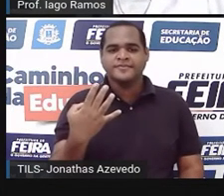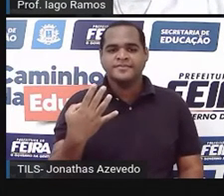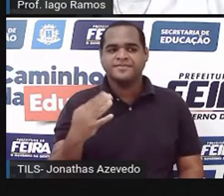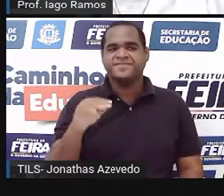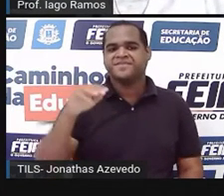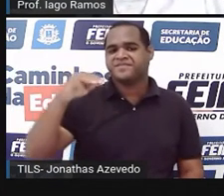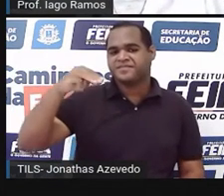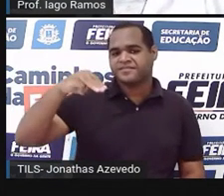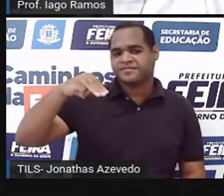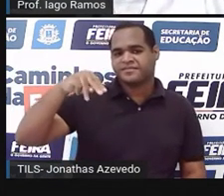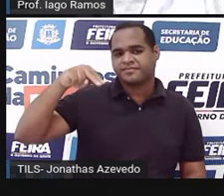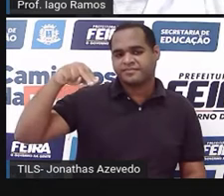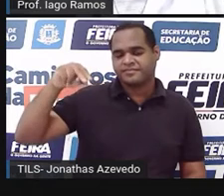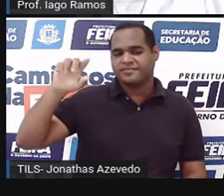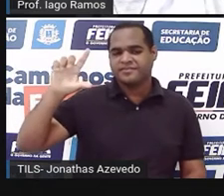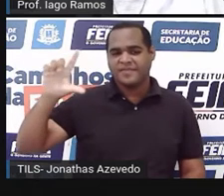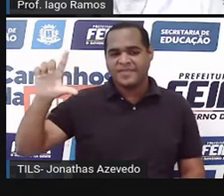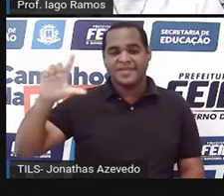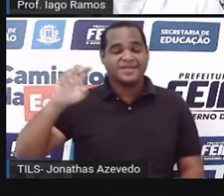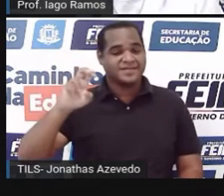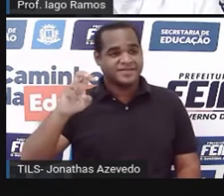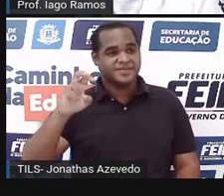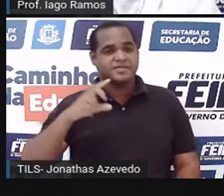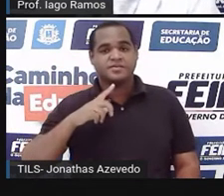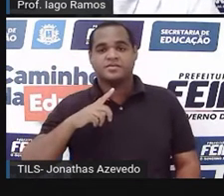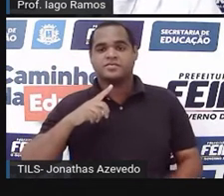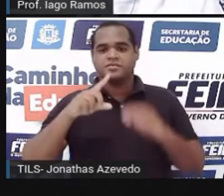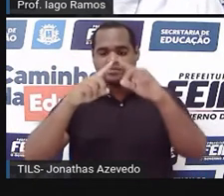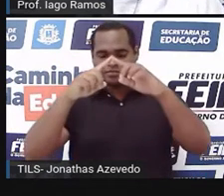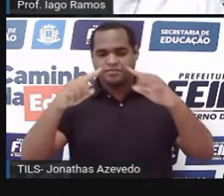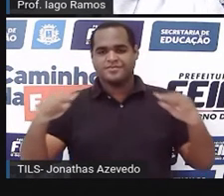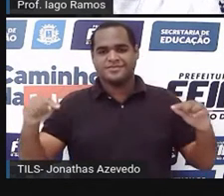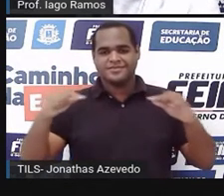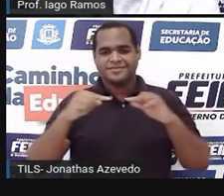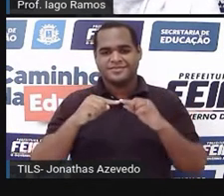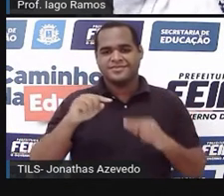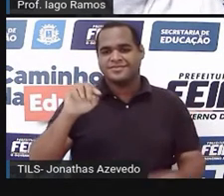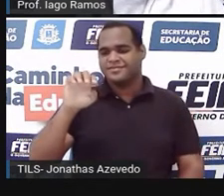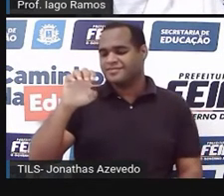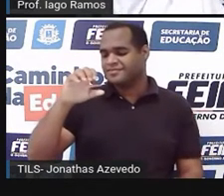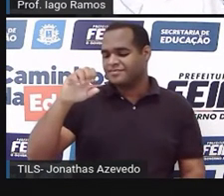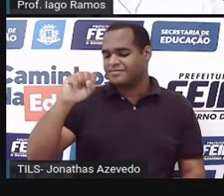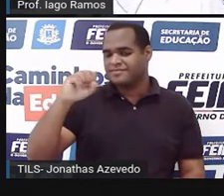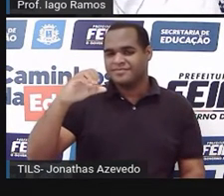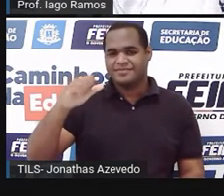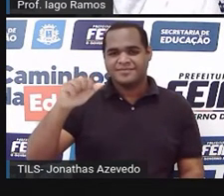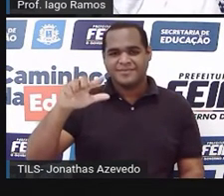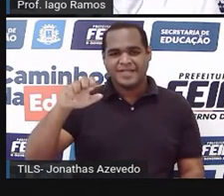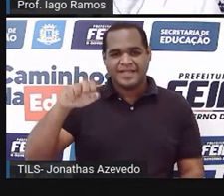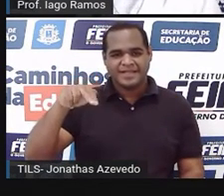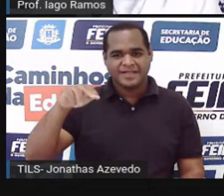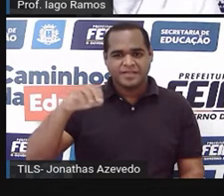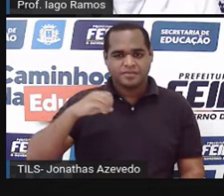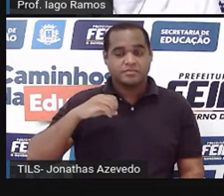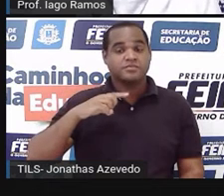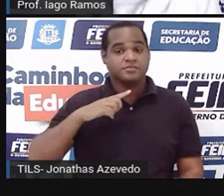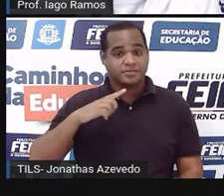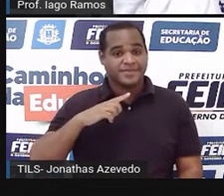a L, mede 5. E esse triângulo é o escaleno. E eu já falei para você que o triângulo